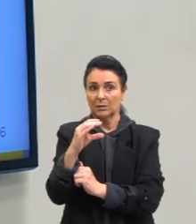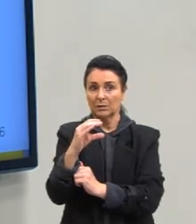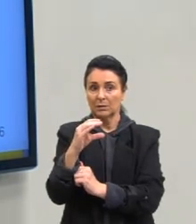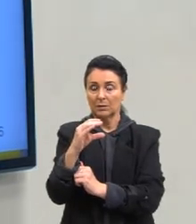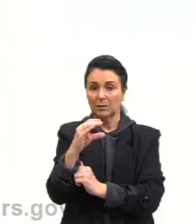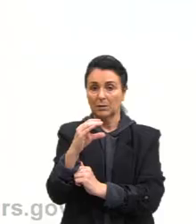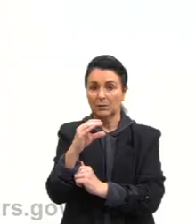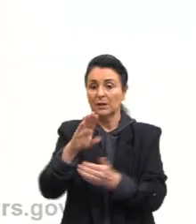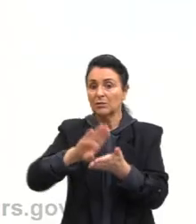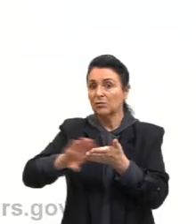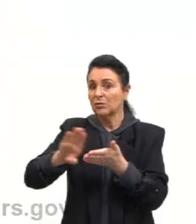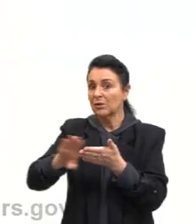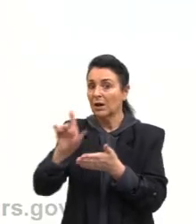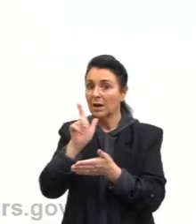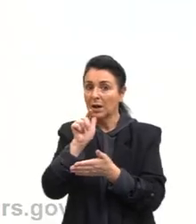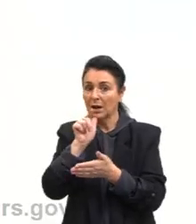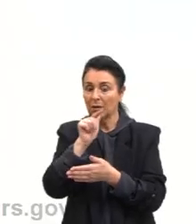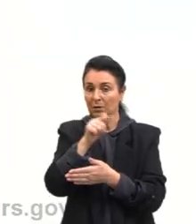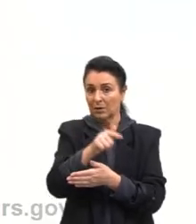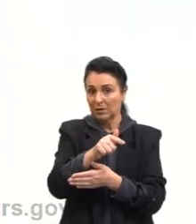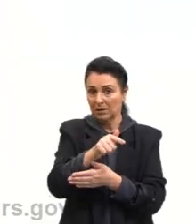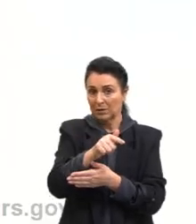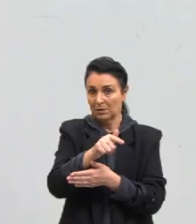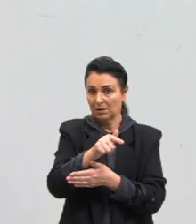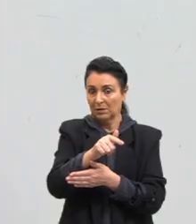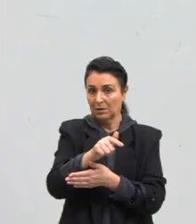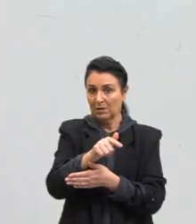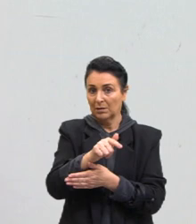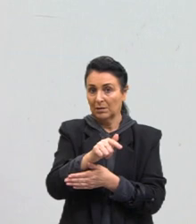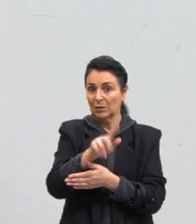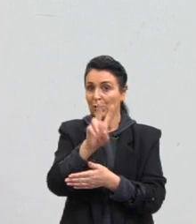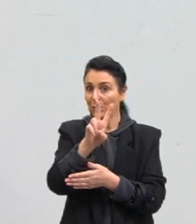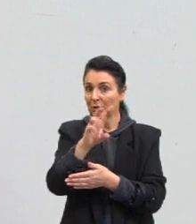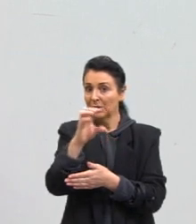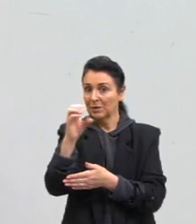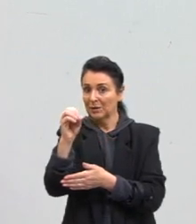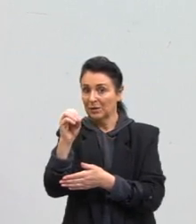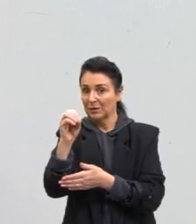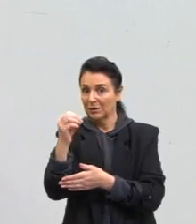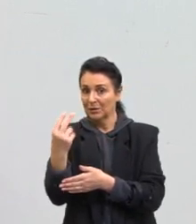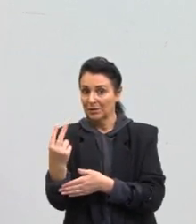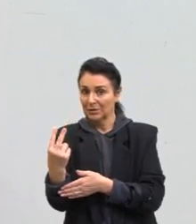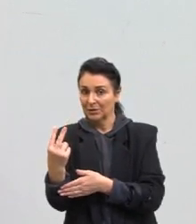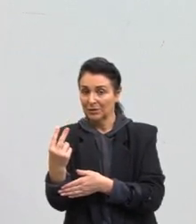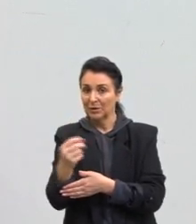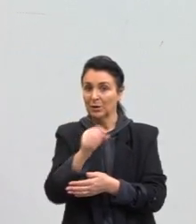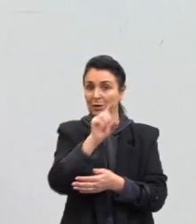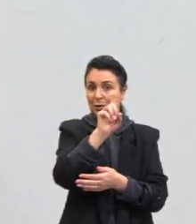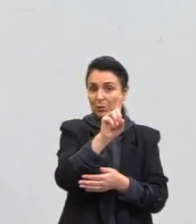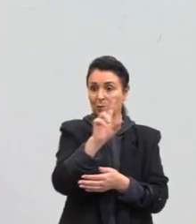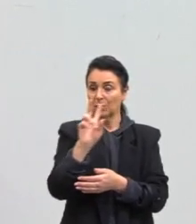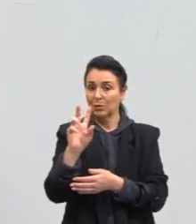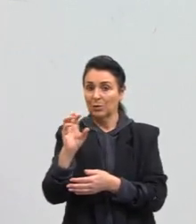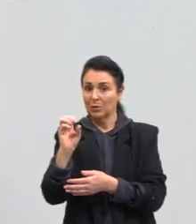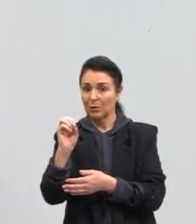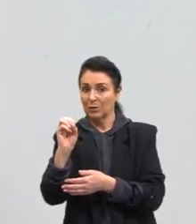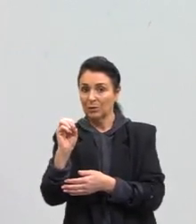que tirar uma água desse ácido carbônico, ou seja, tirar dois hidrogênios e um oxigênio, o que sobra?